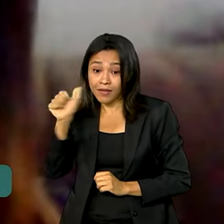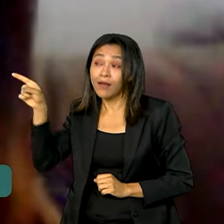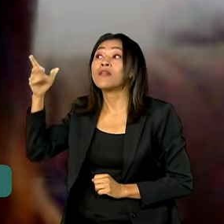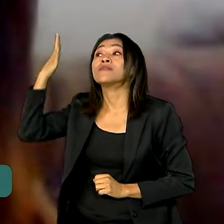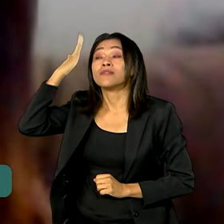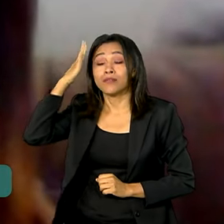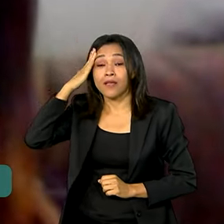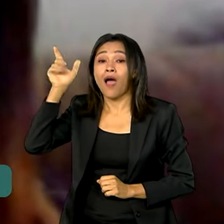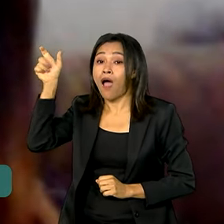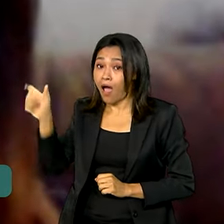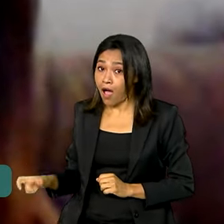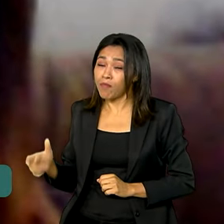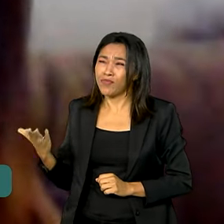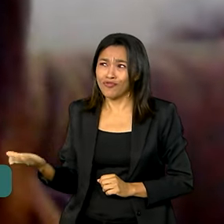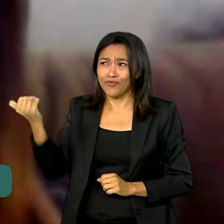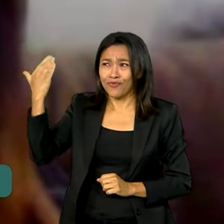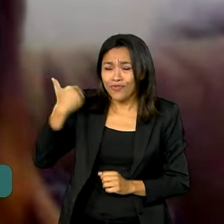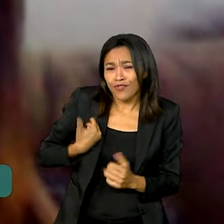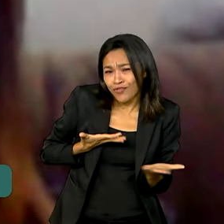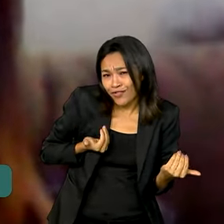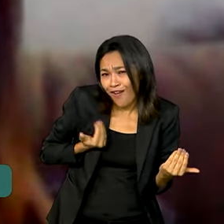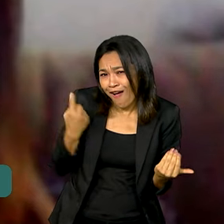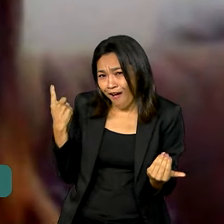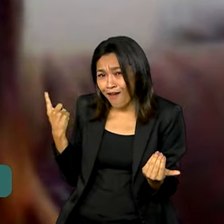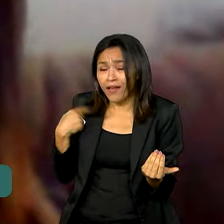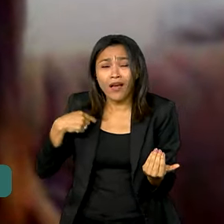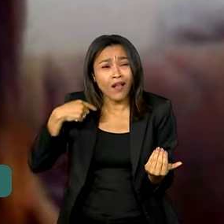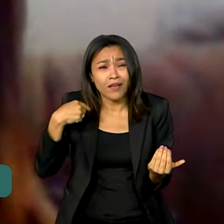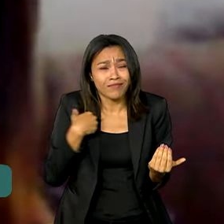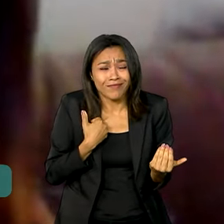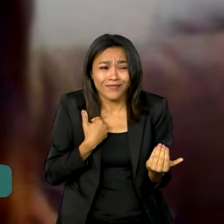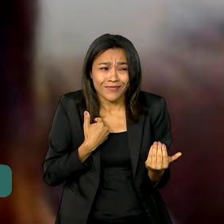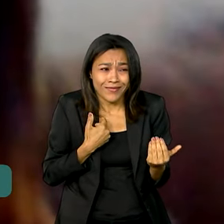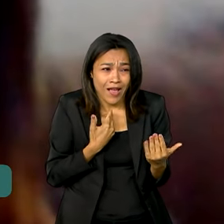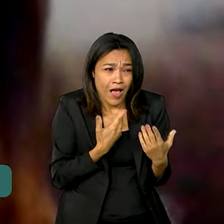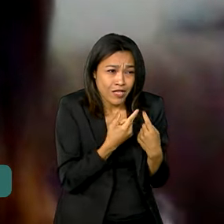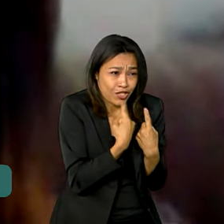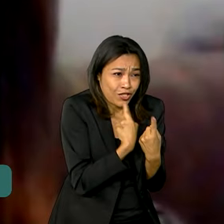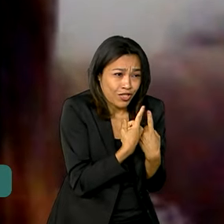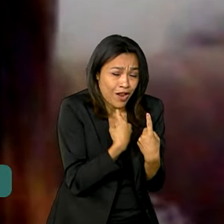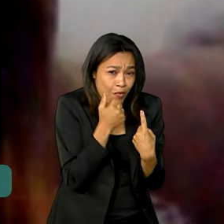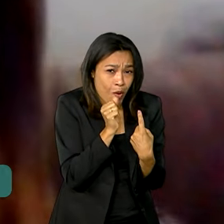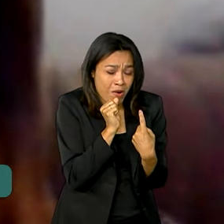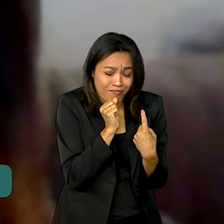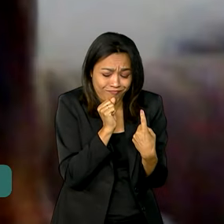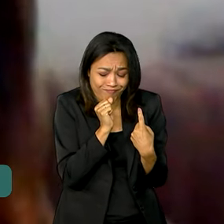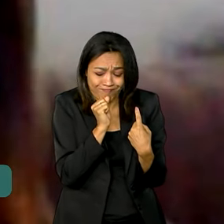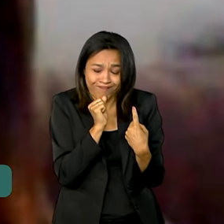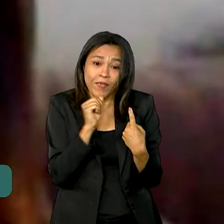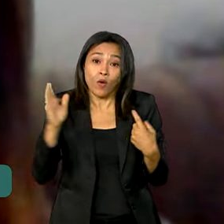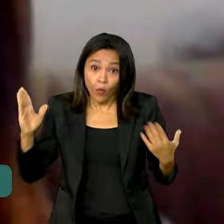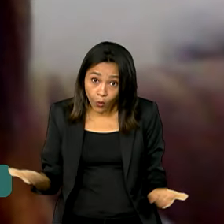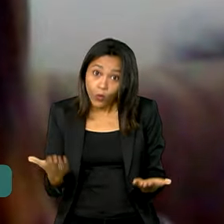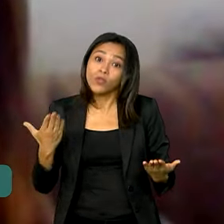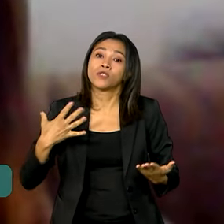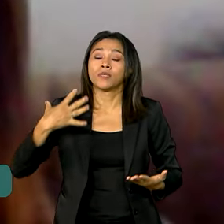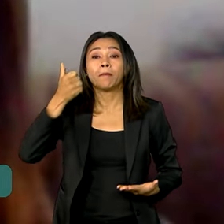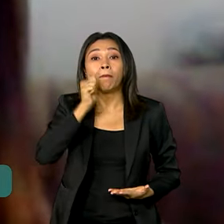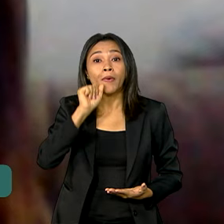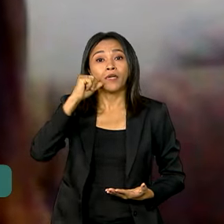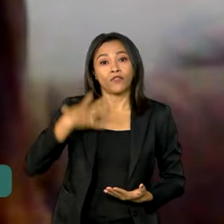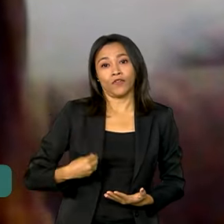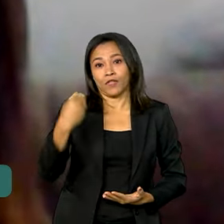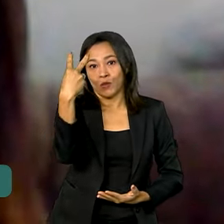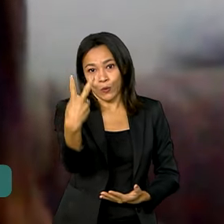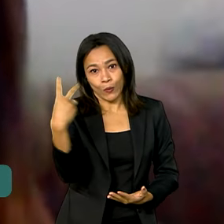disso. Ela conta que quando era mais nova, não tinha muita abertura para conversar com a mãe. Hoje, mãe de duas filhas, a